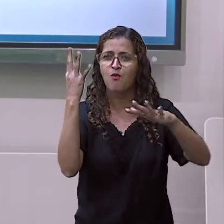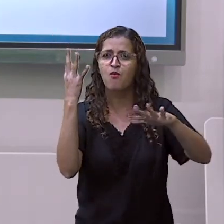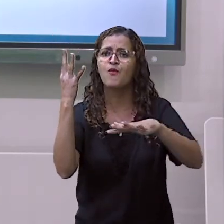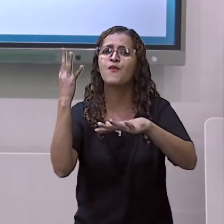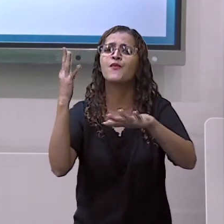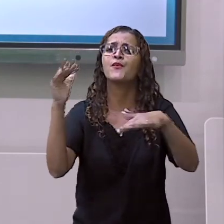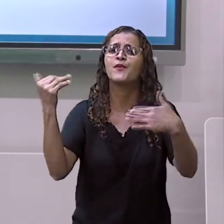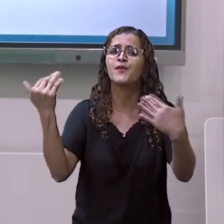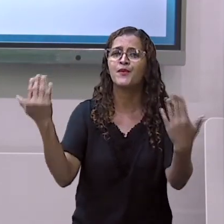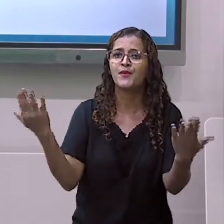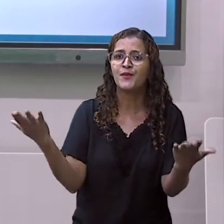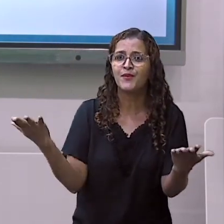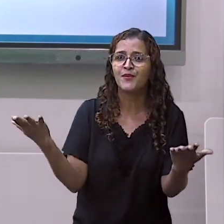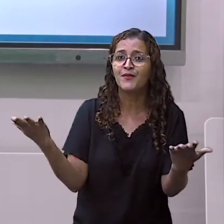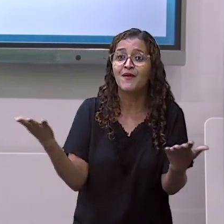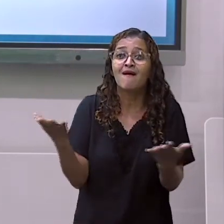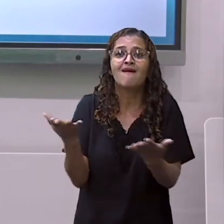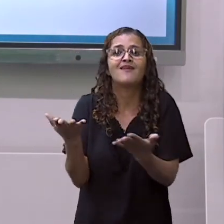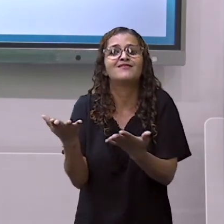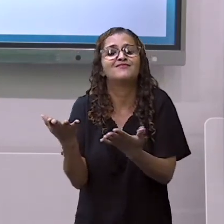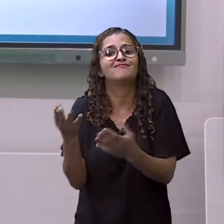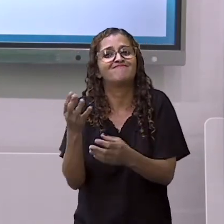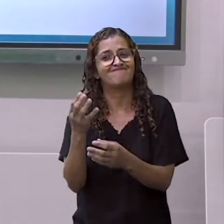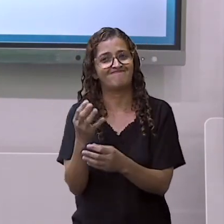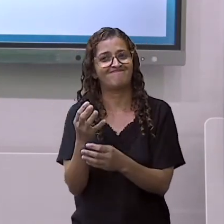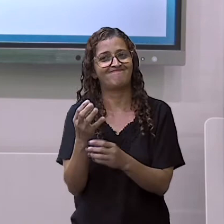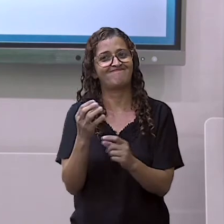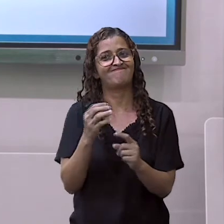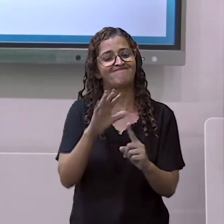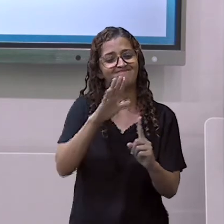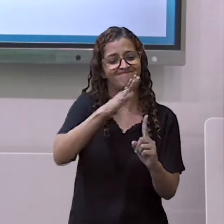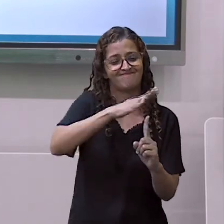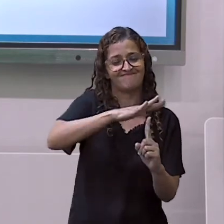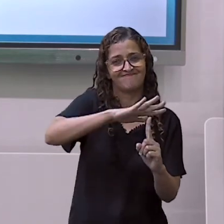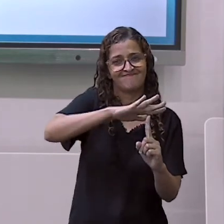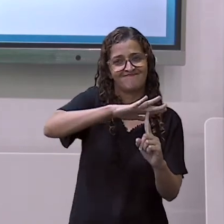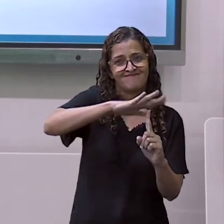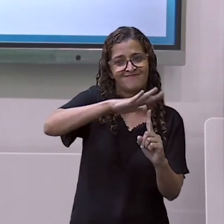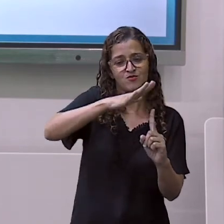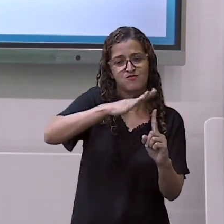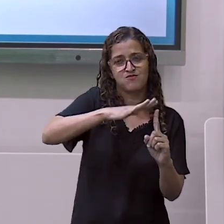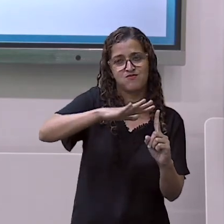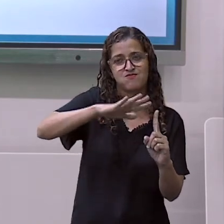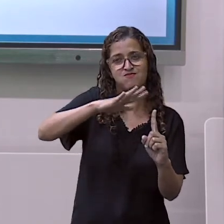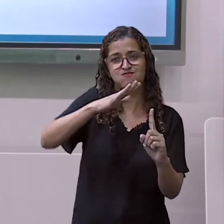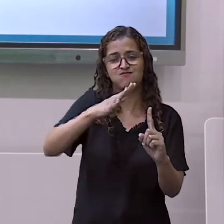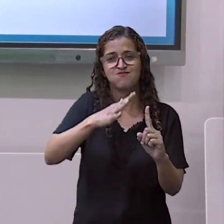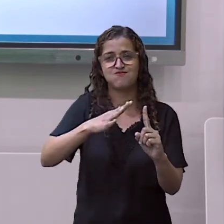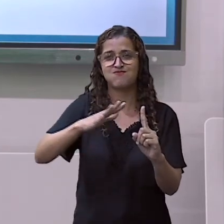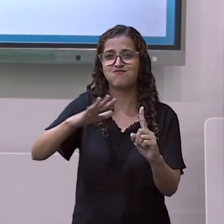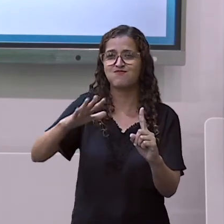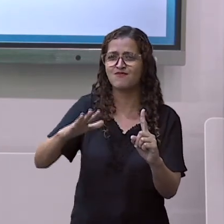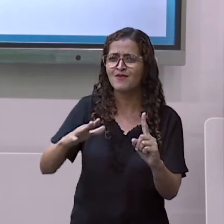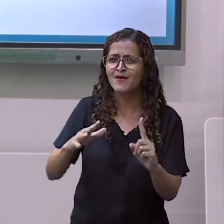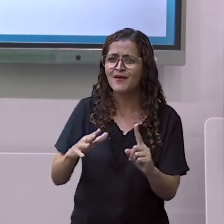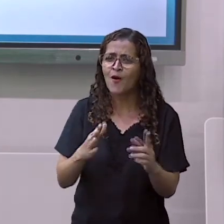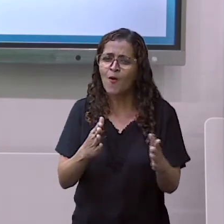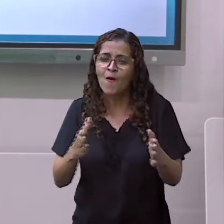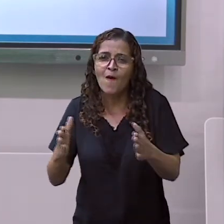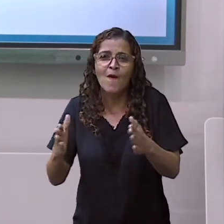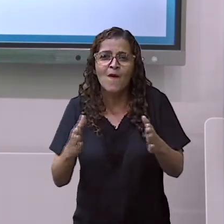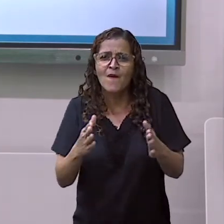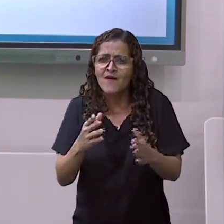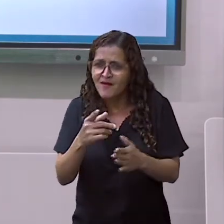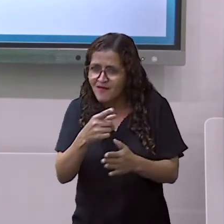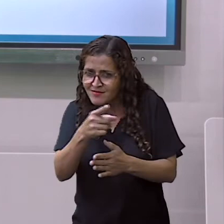estação, gente? Olha aqui. O outono. É a estação onde você sai pelas ruas e você encontra